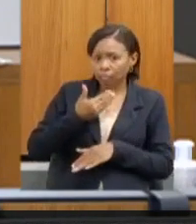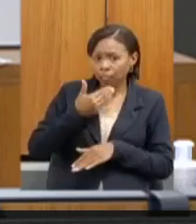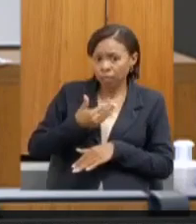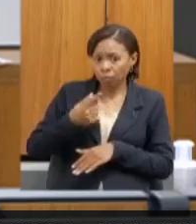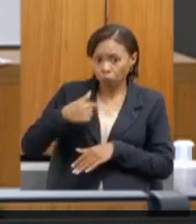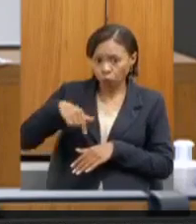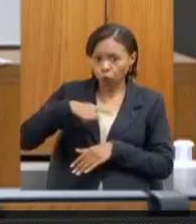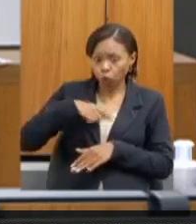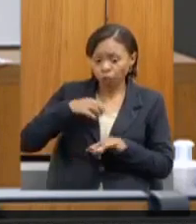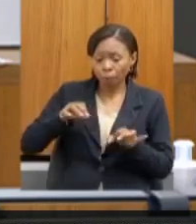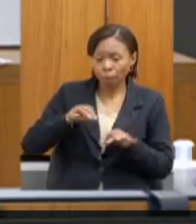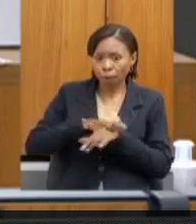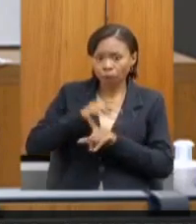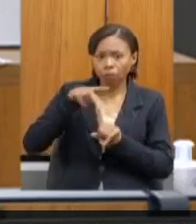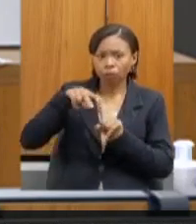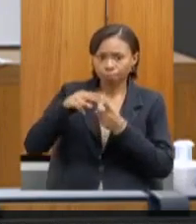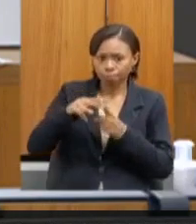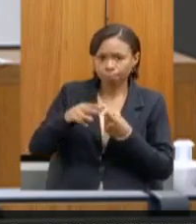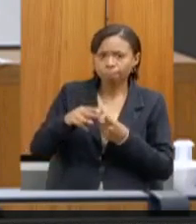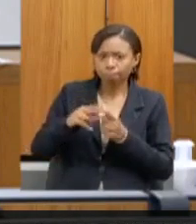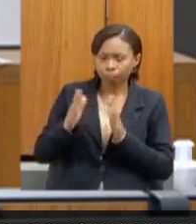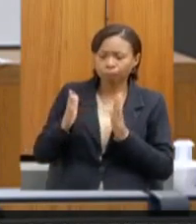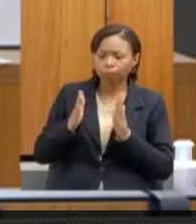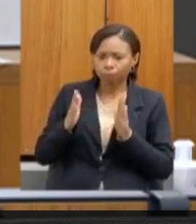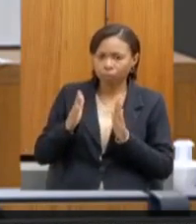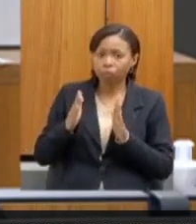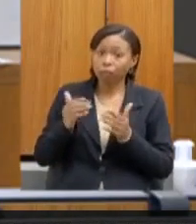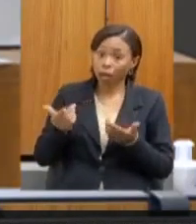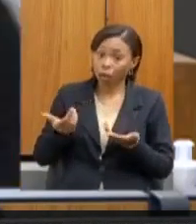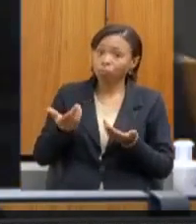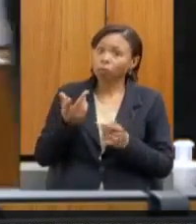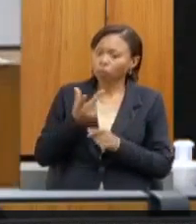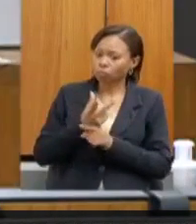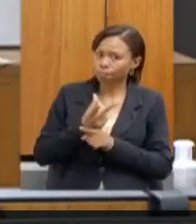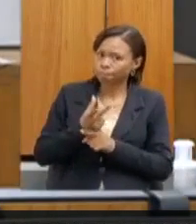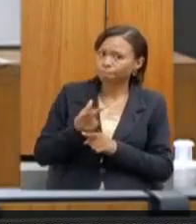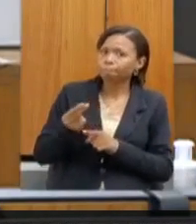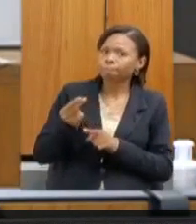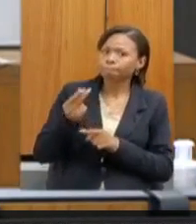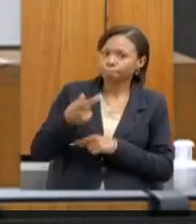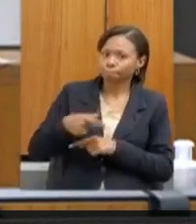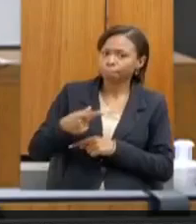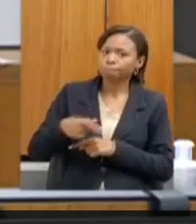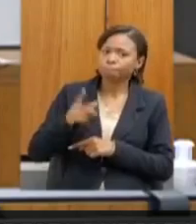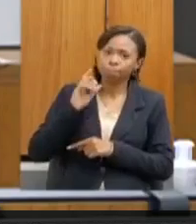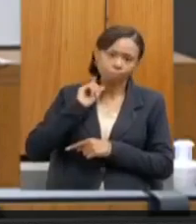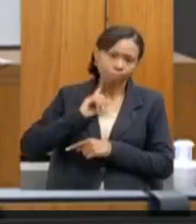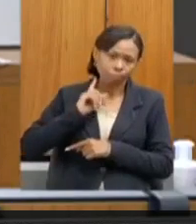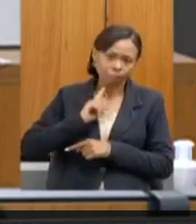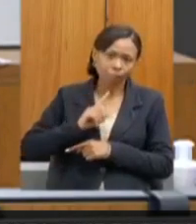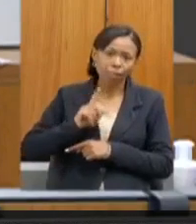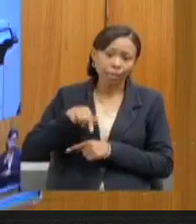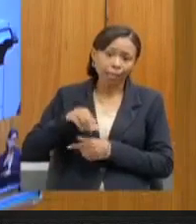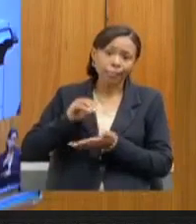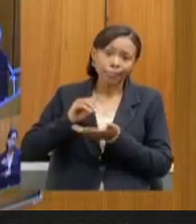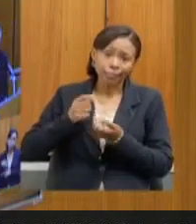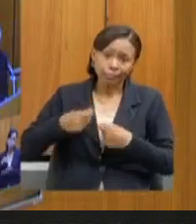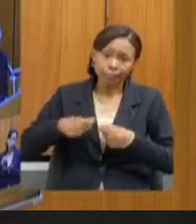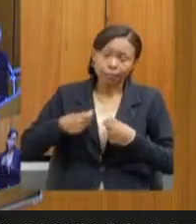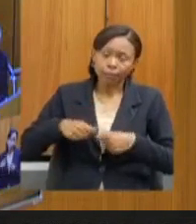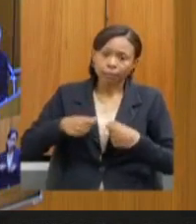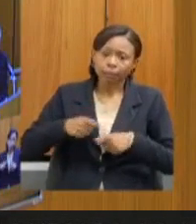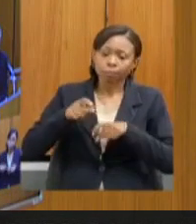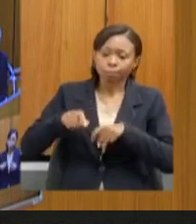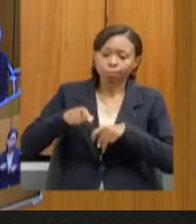Então, esse será um grande ganho para o nosso Estado e é uma demanda muito forte da área rural. A partir dos cadastros ambientais